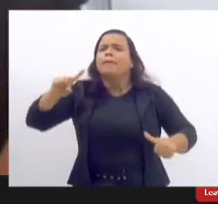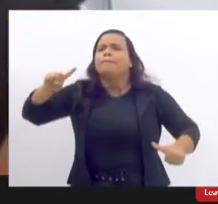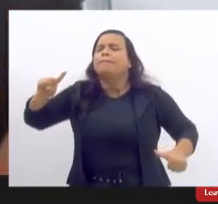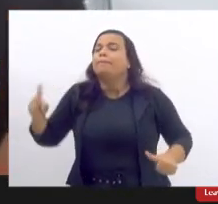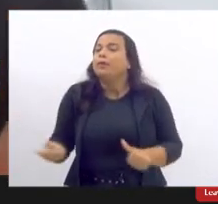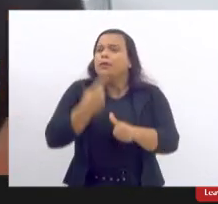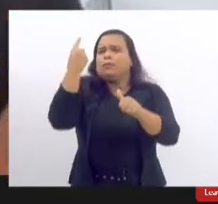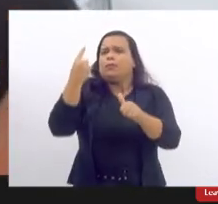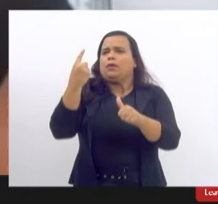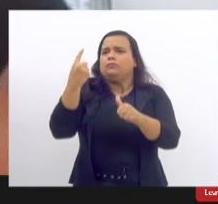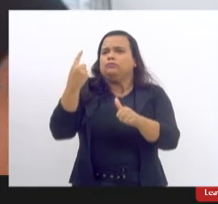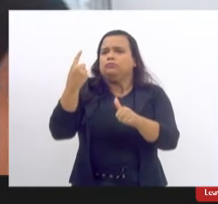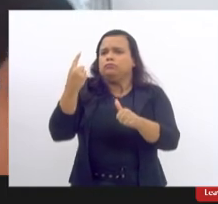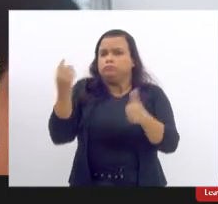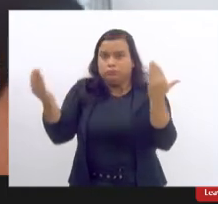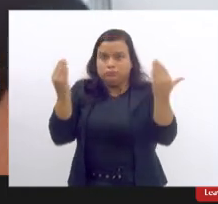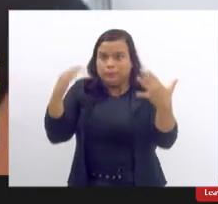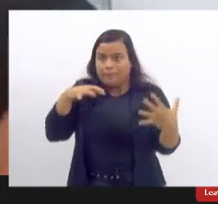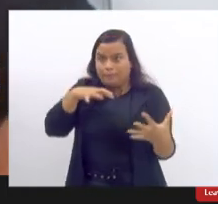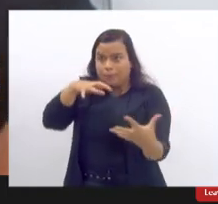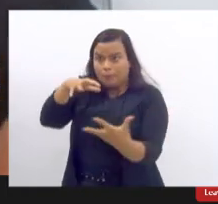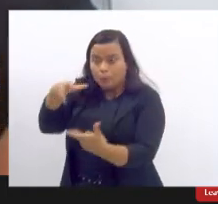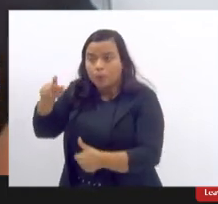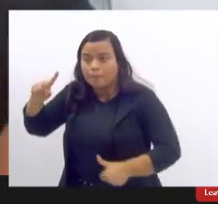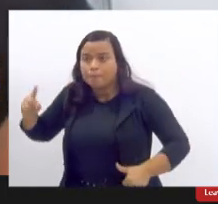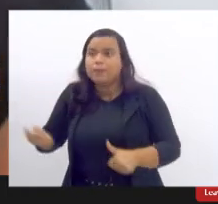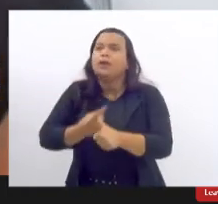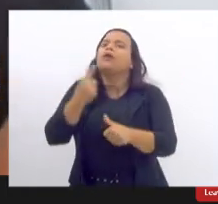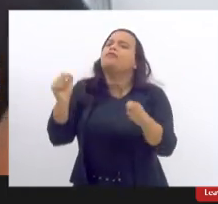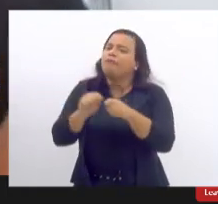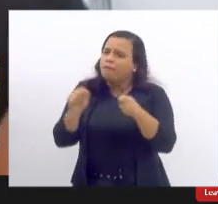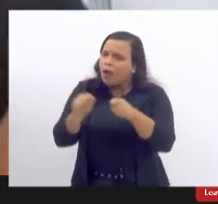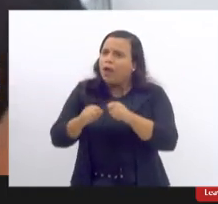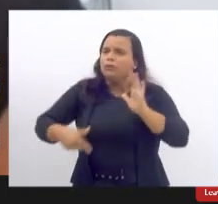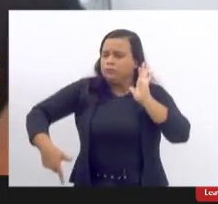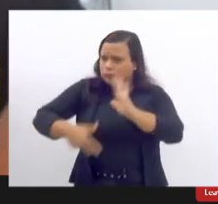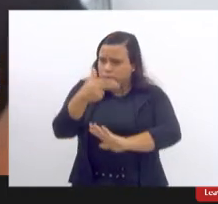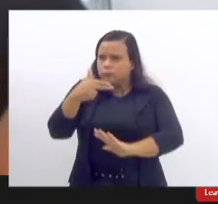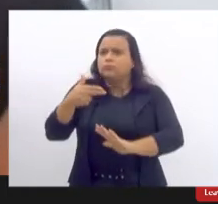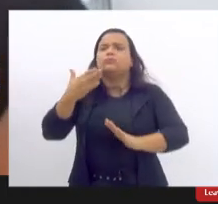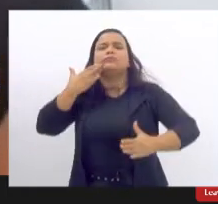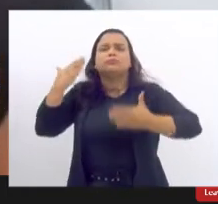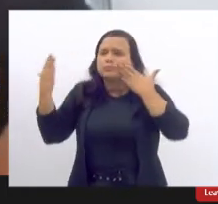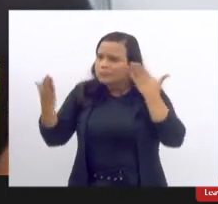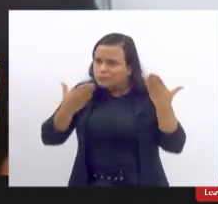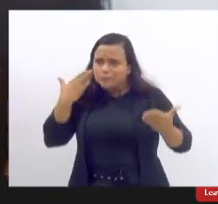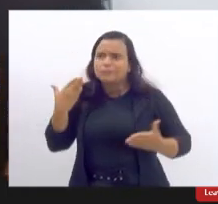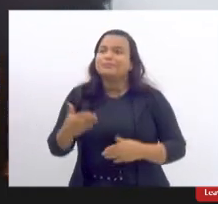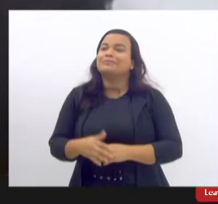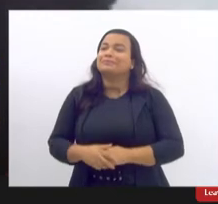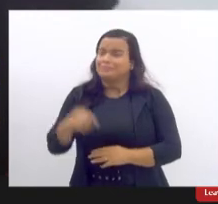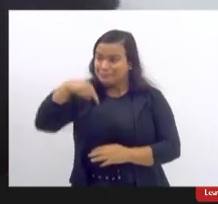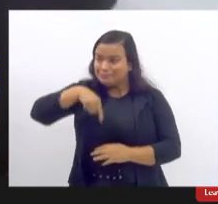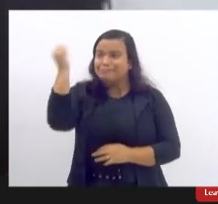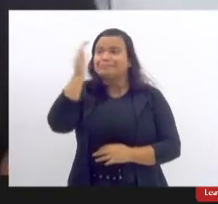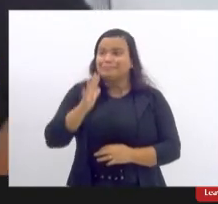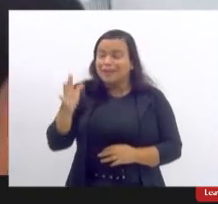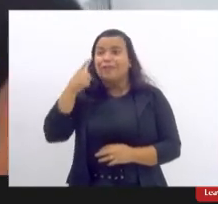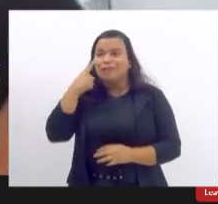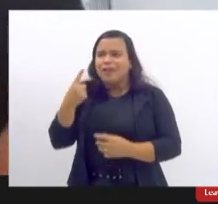no mundo em realização de cirurgias plásticas mas eu vejo o quanto o